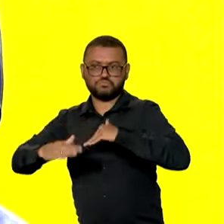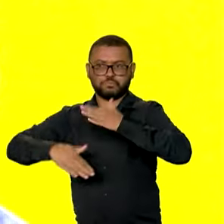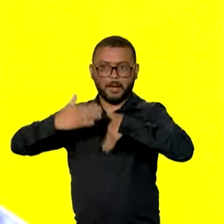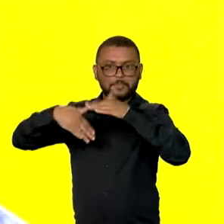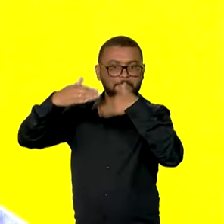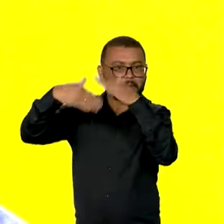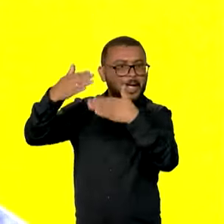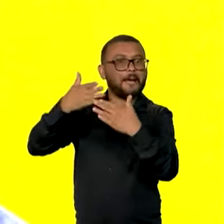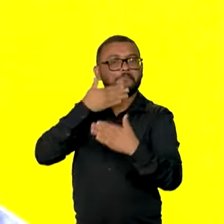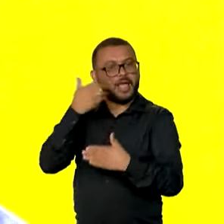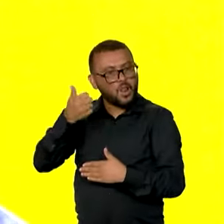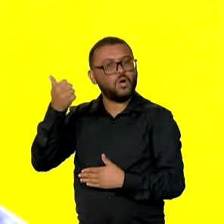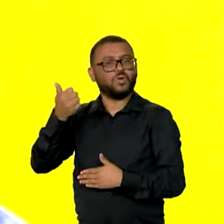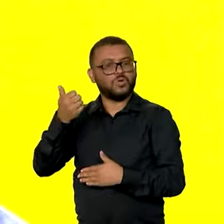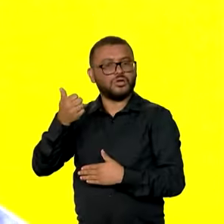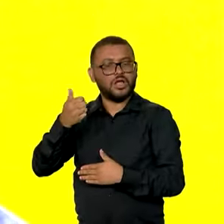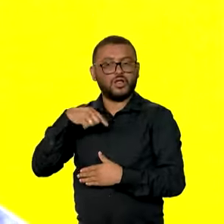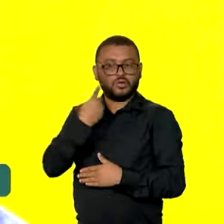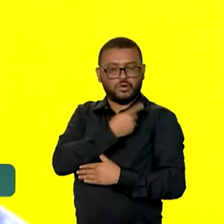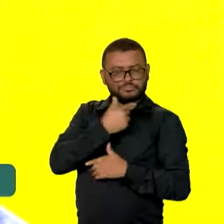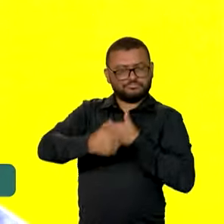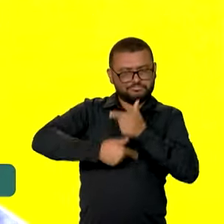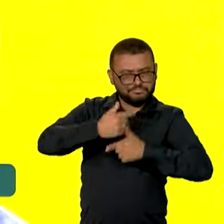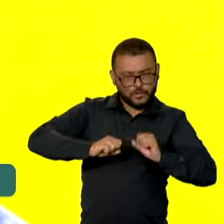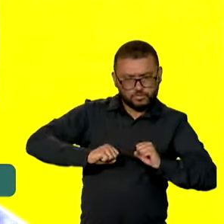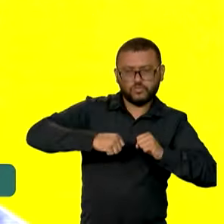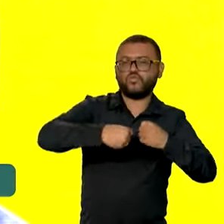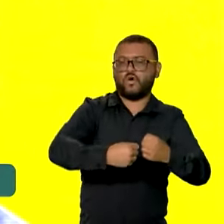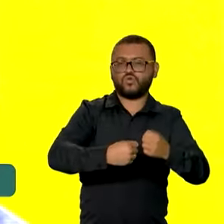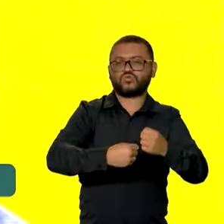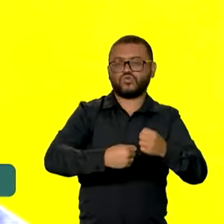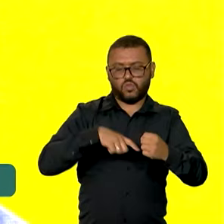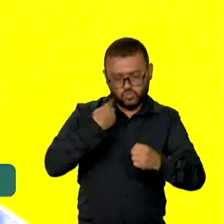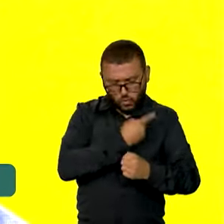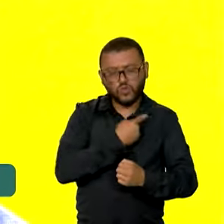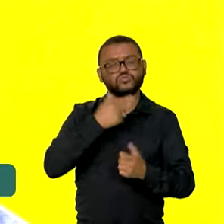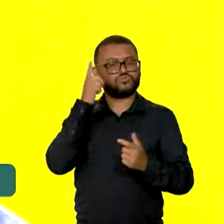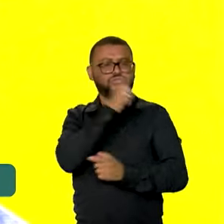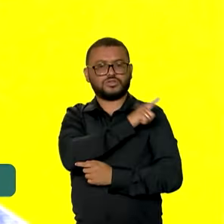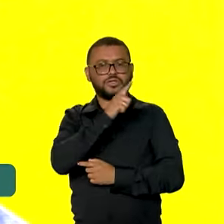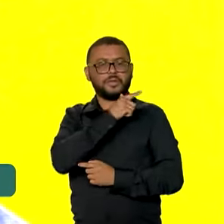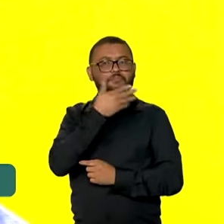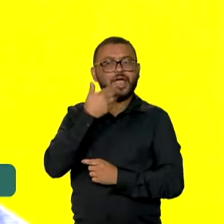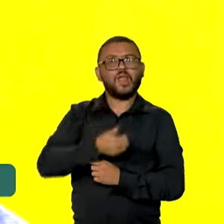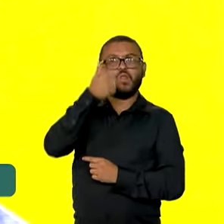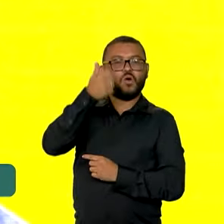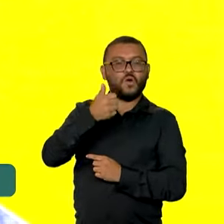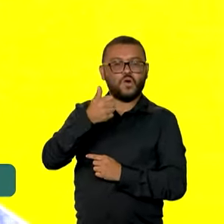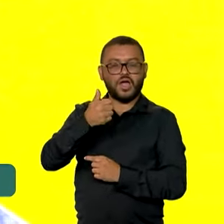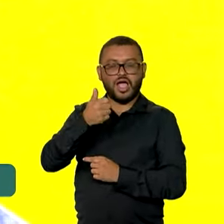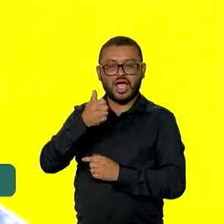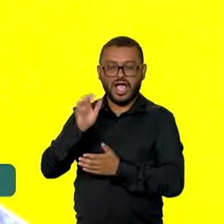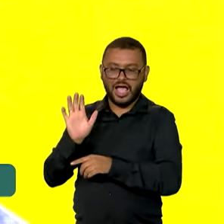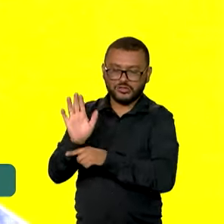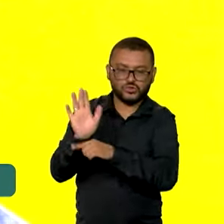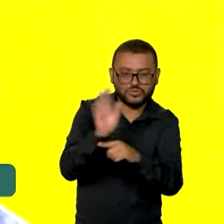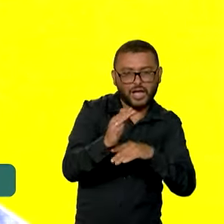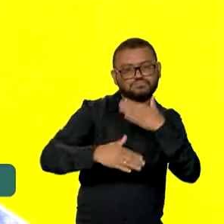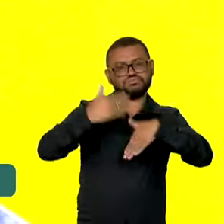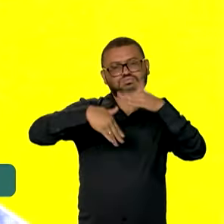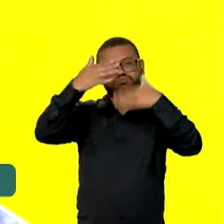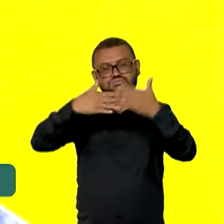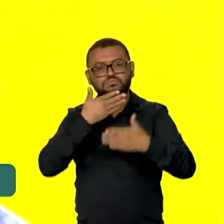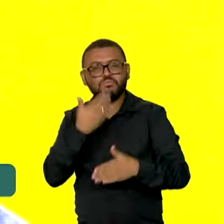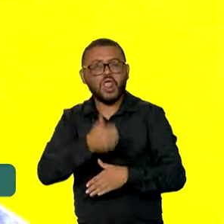que se nós trabalharmos bem e faremos isso, nós vamos atingir patamares elevados de desenvolvimento,